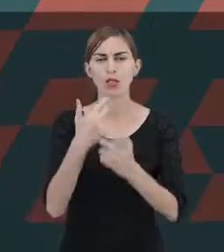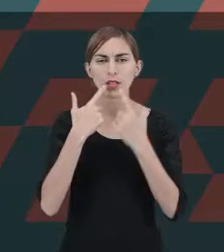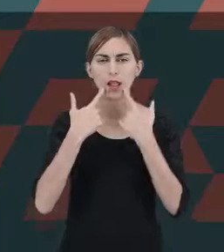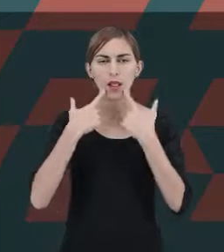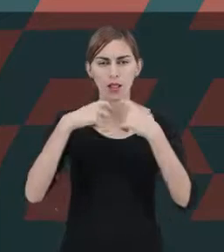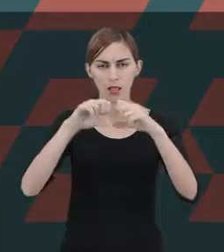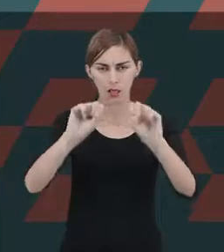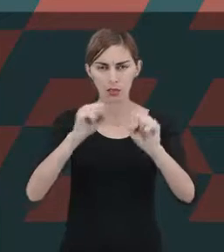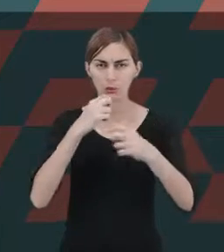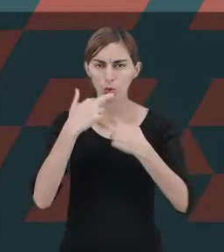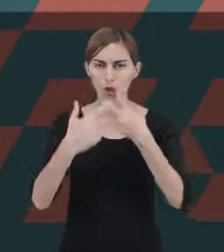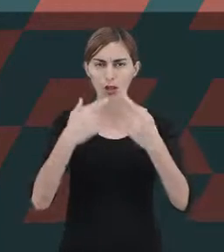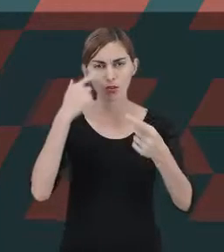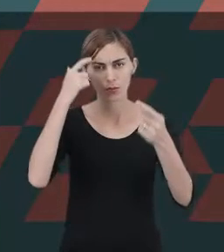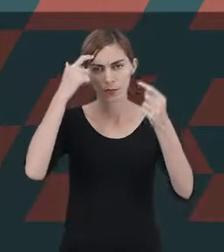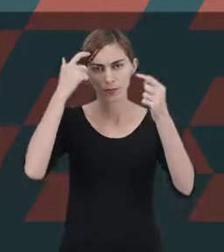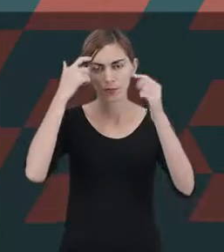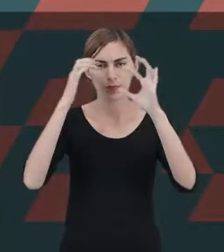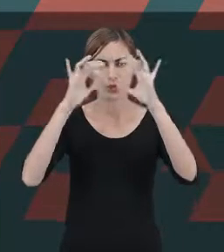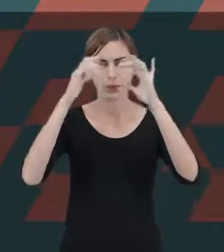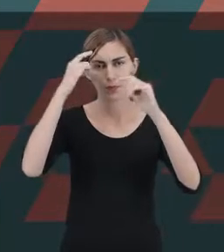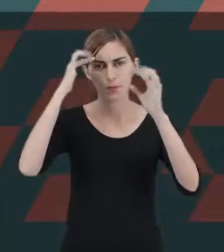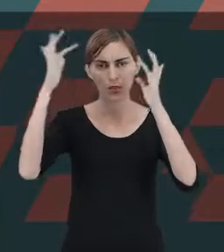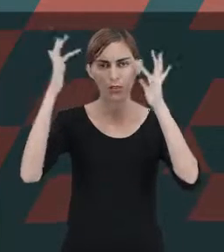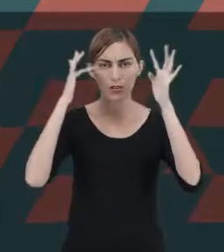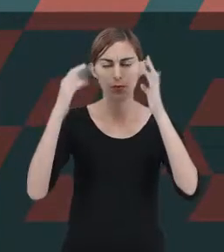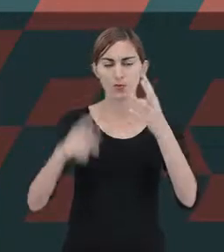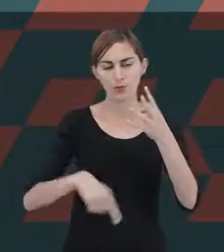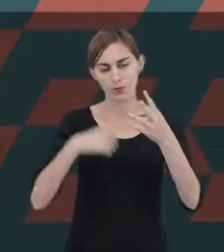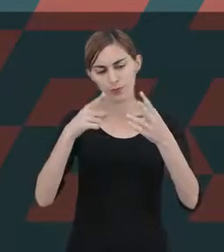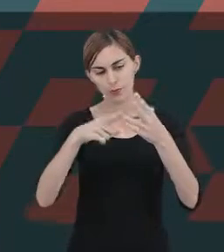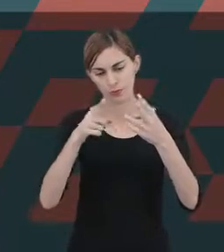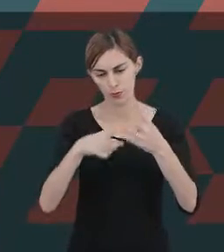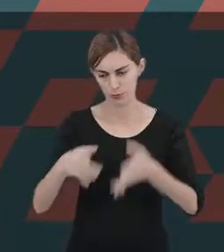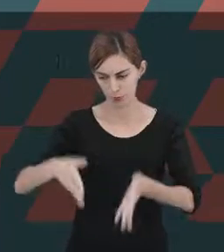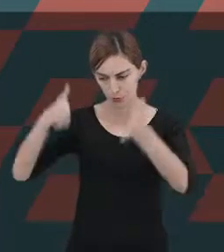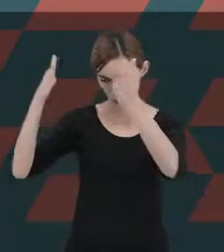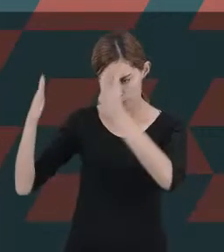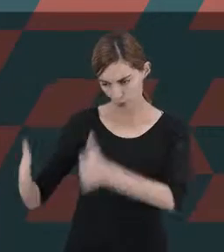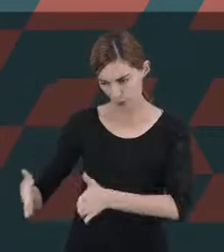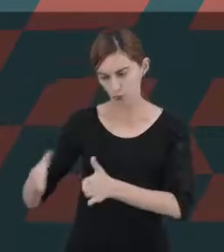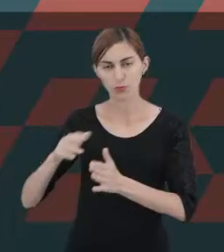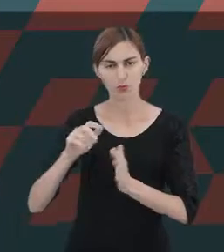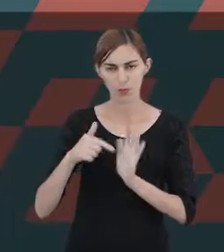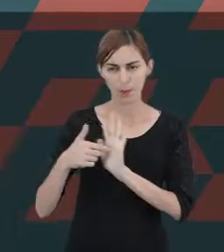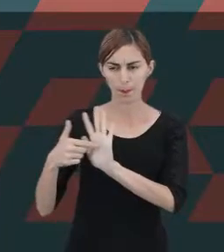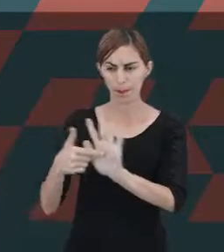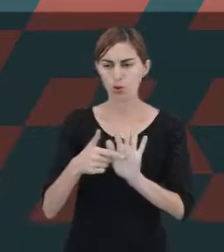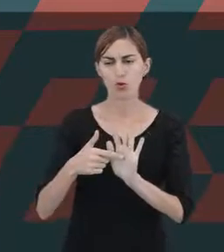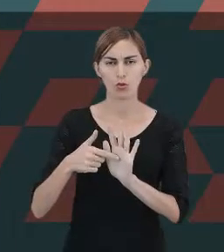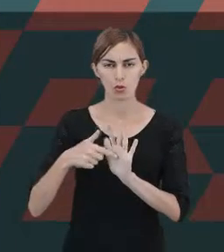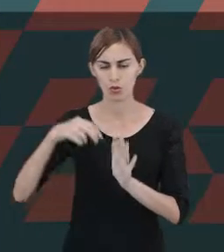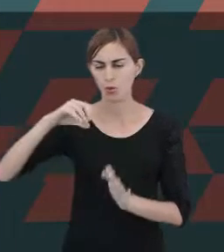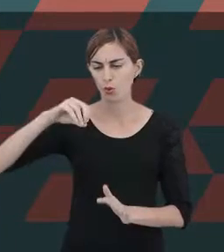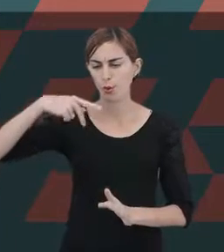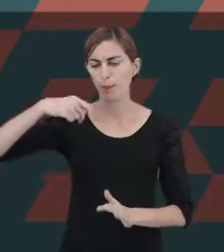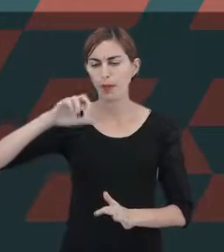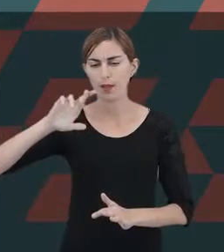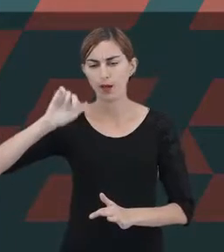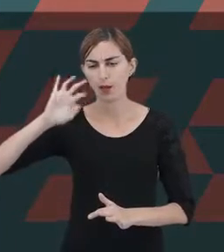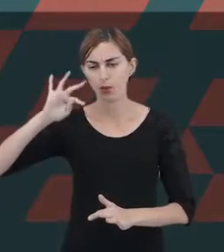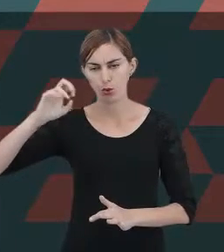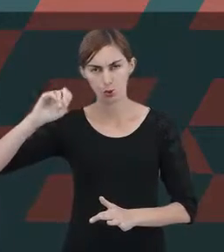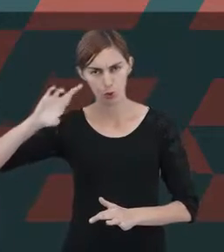e o seu pensamento. No estágio 3, Piaget apresenta o que nós chamamos de operatório concreto.